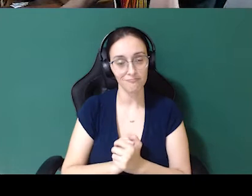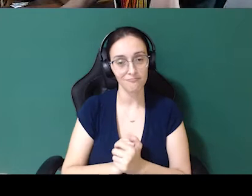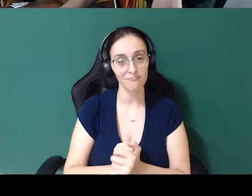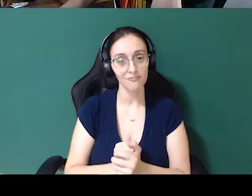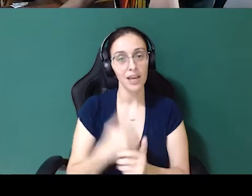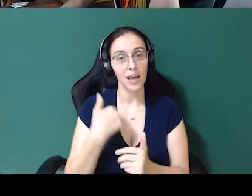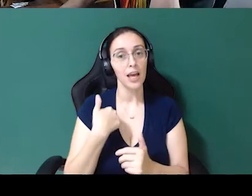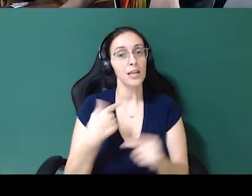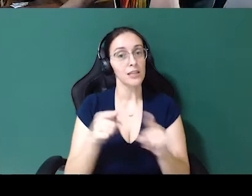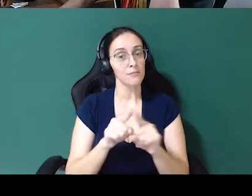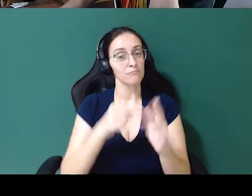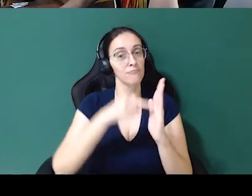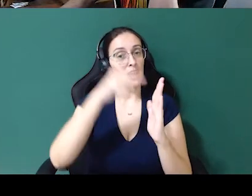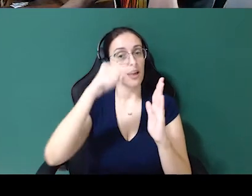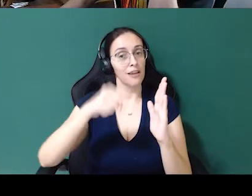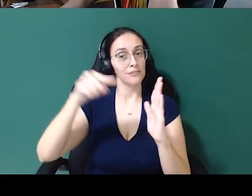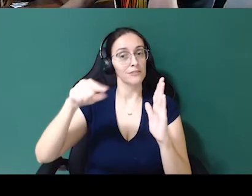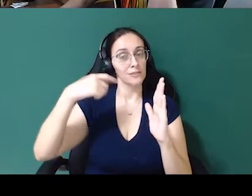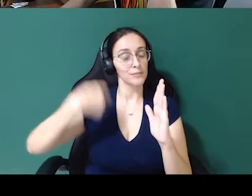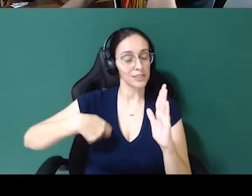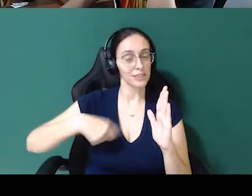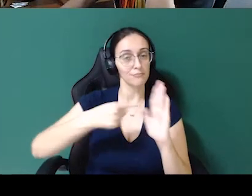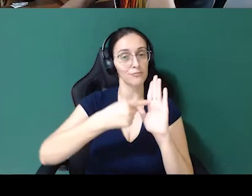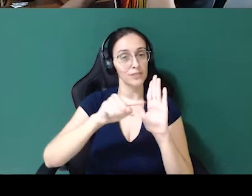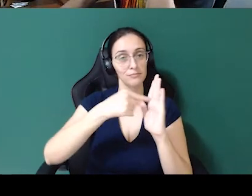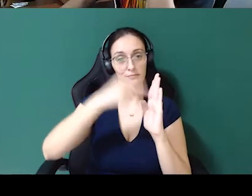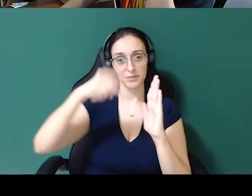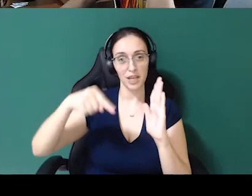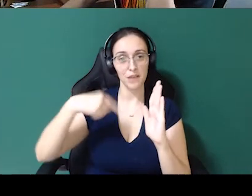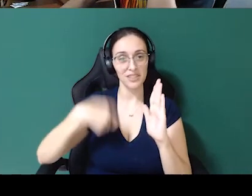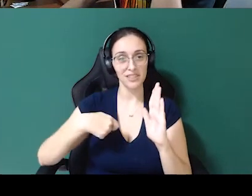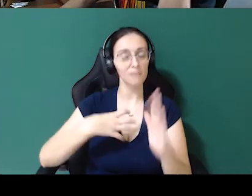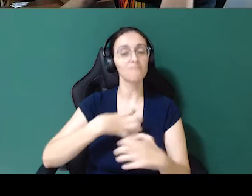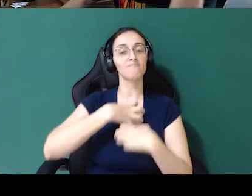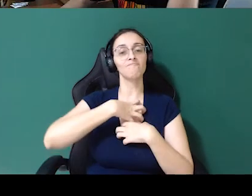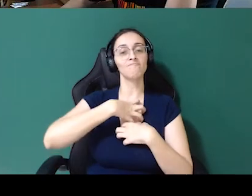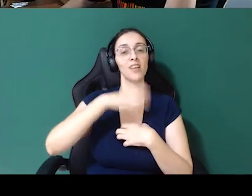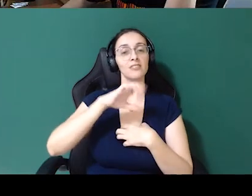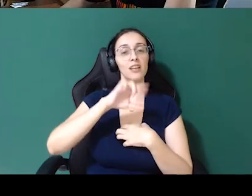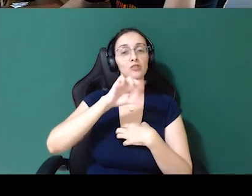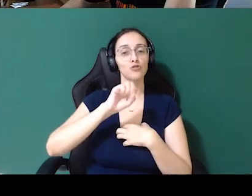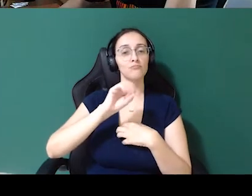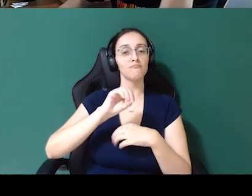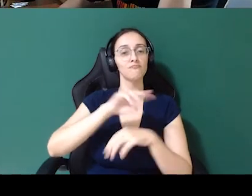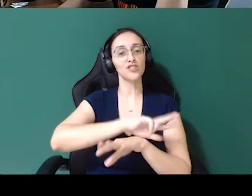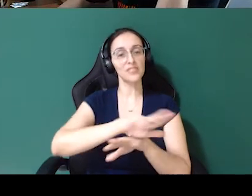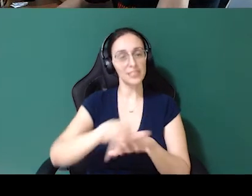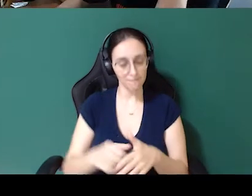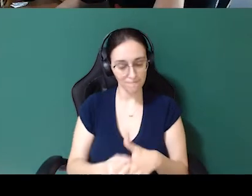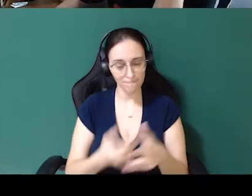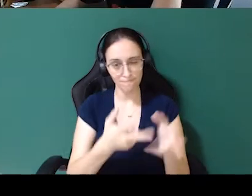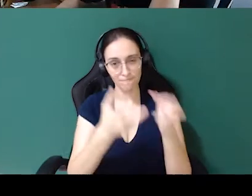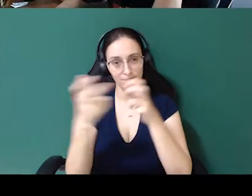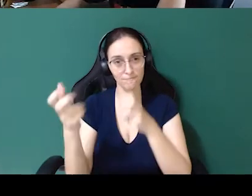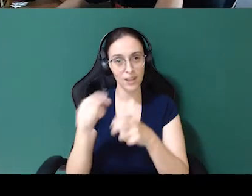E, para a gente ter métricas, a gente precisa ter senso de diversidade. Aqui eu estou dando um exemplo do senso de diversidade da